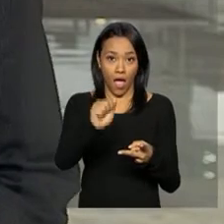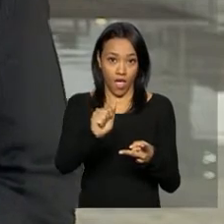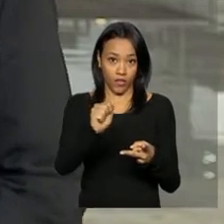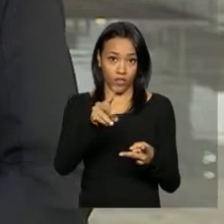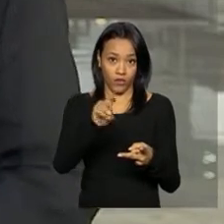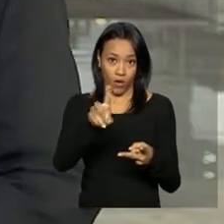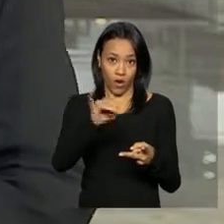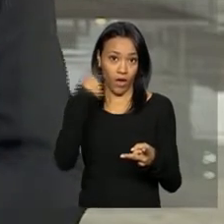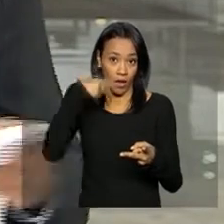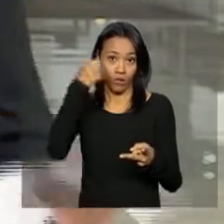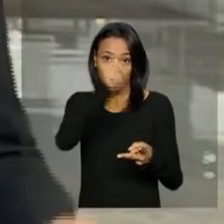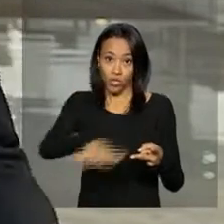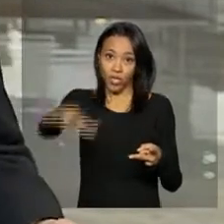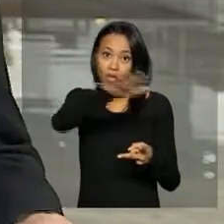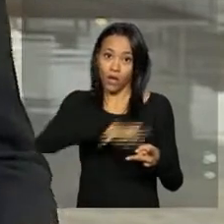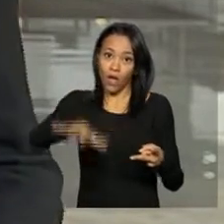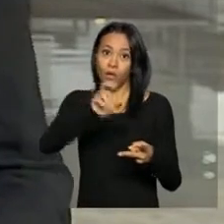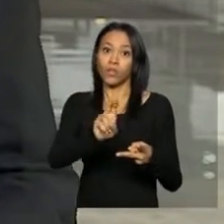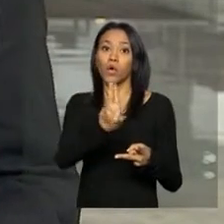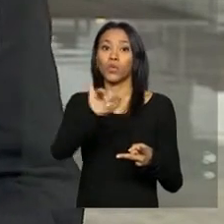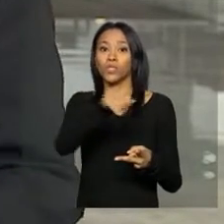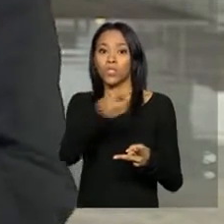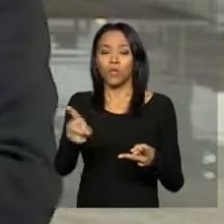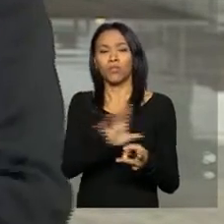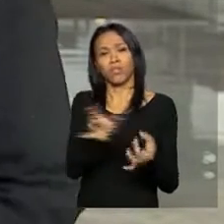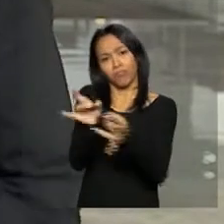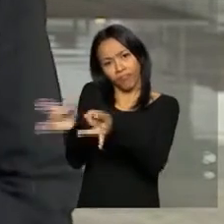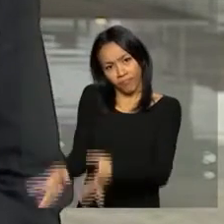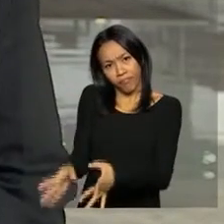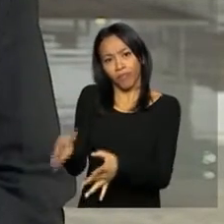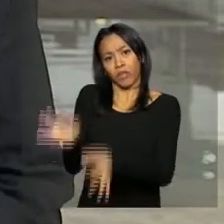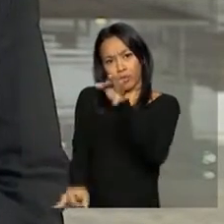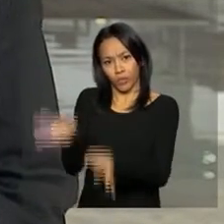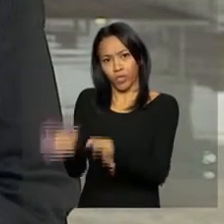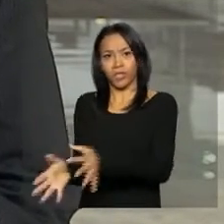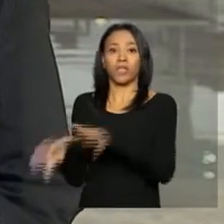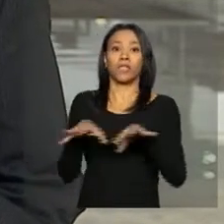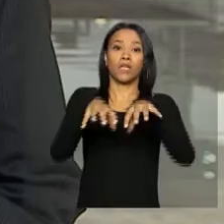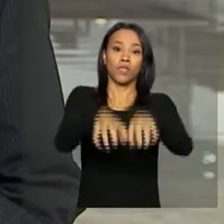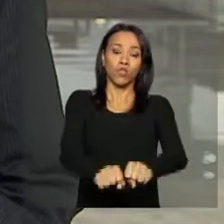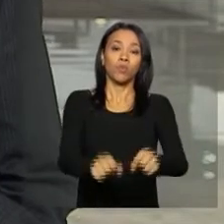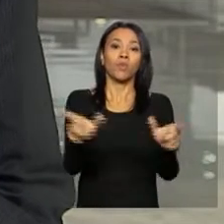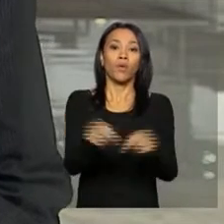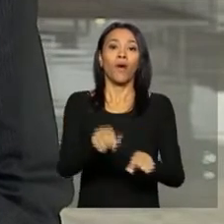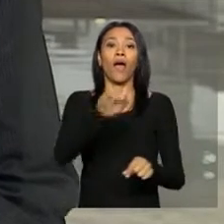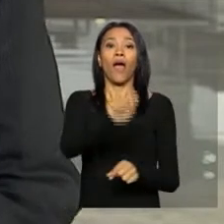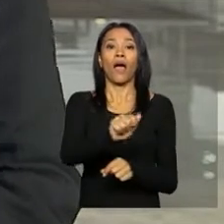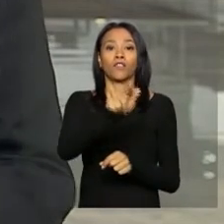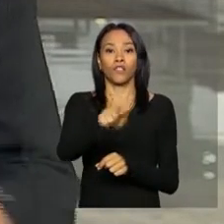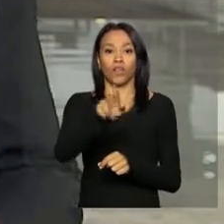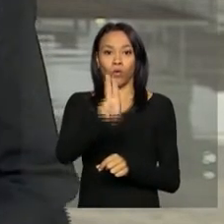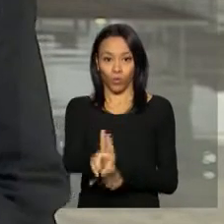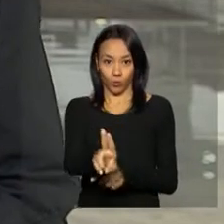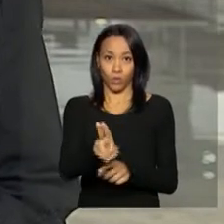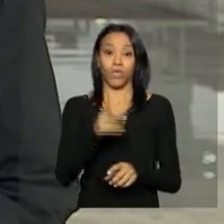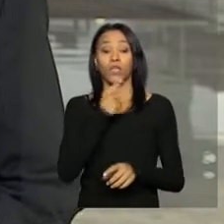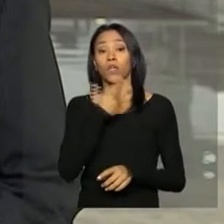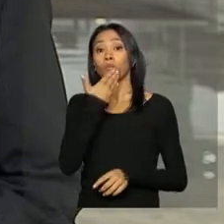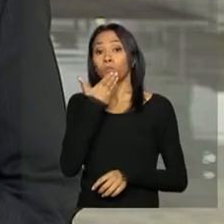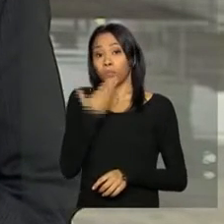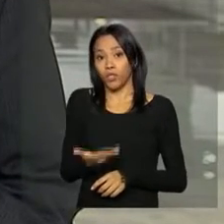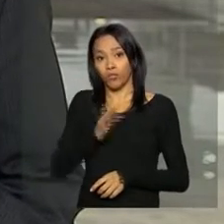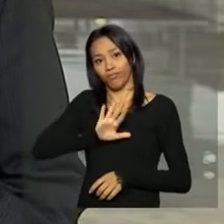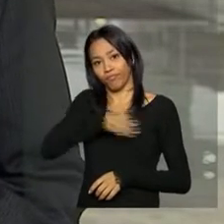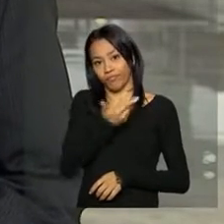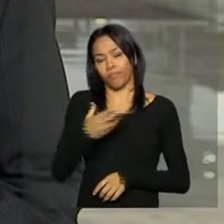Eduardo Cardoso, que deixou a pasta da Justiça e assumiu a AGU no lugar de Luiz Inácio Adams, que pediu o desligamento